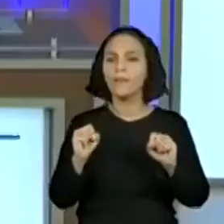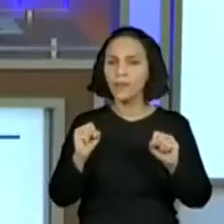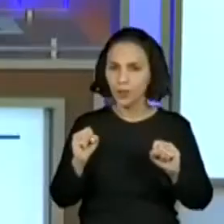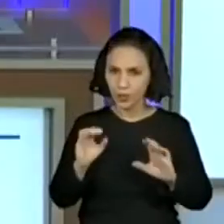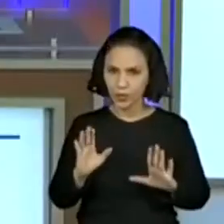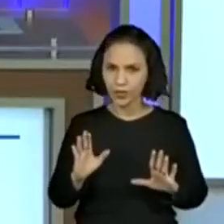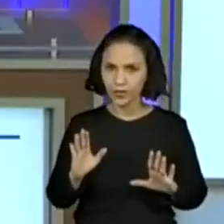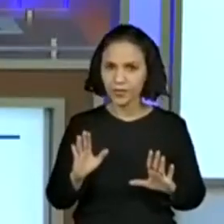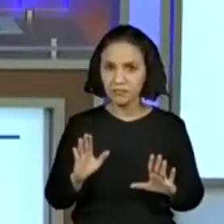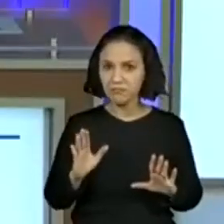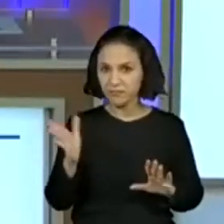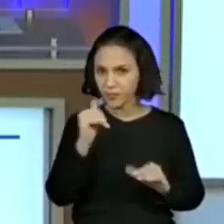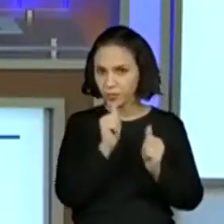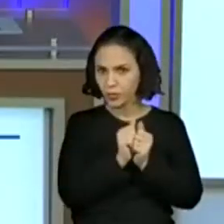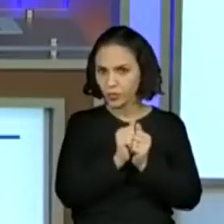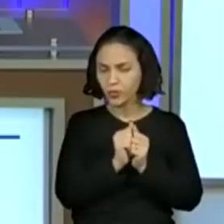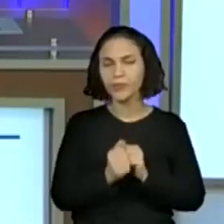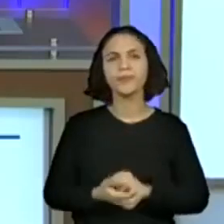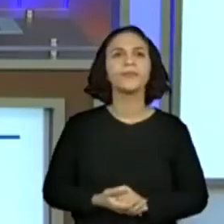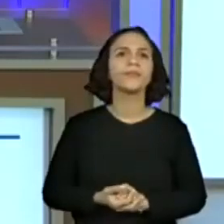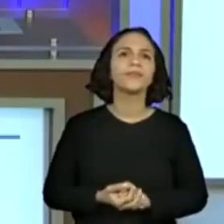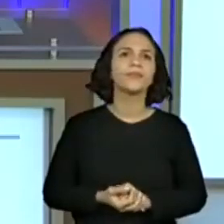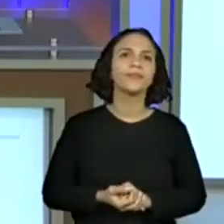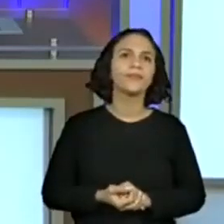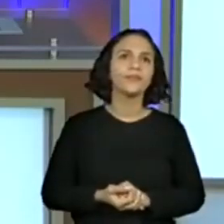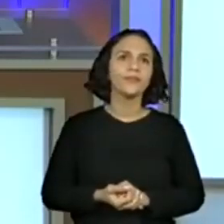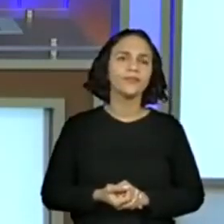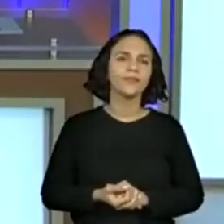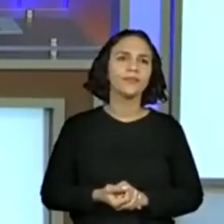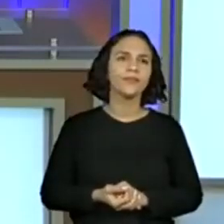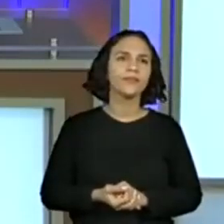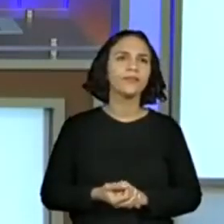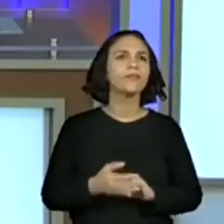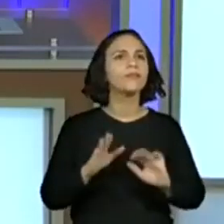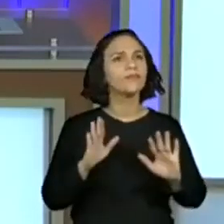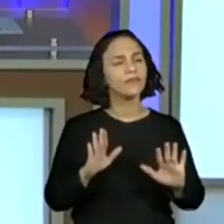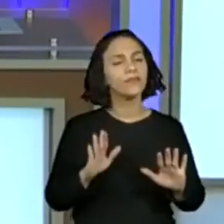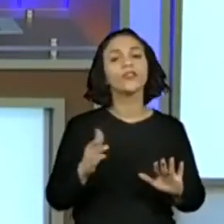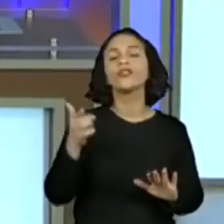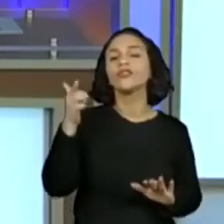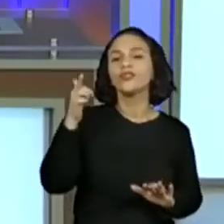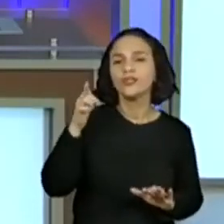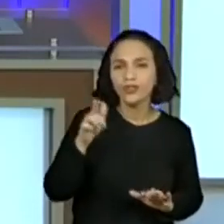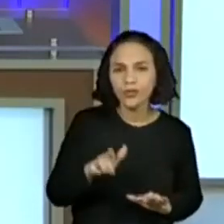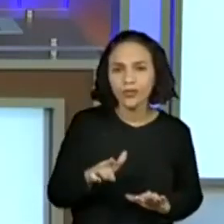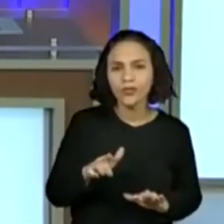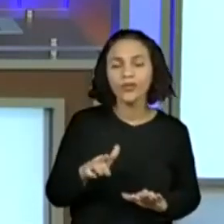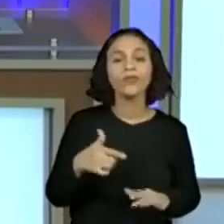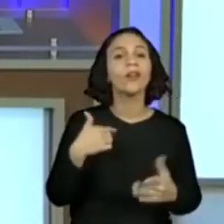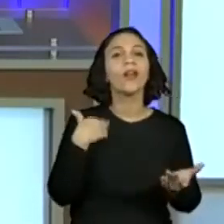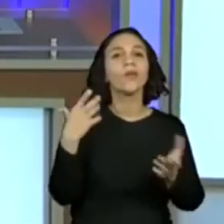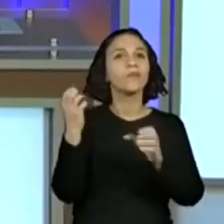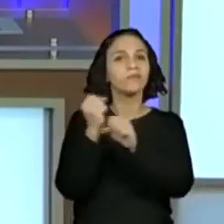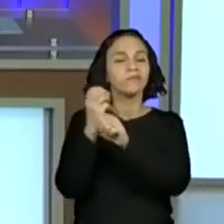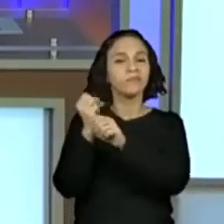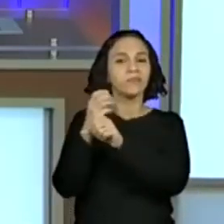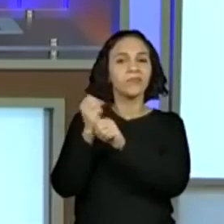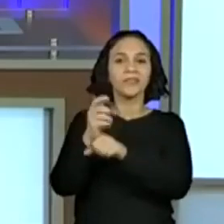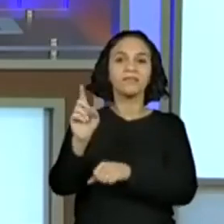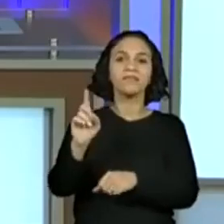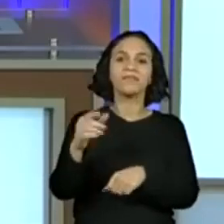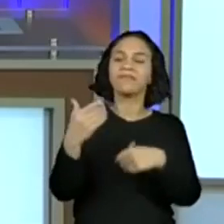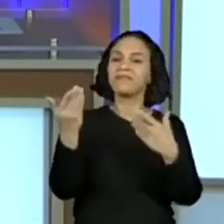certo? Vamos fazer aqui juntos? Então, vamos lá. A professora, de novo, não deixou espaço para fazer as contas.